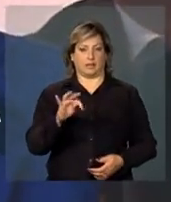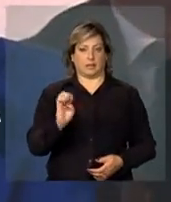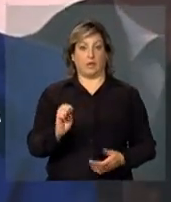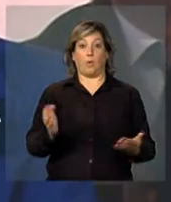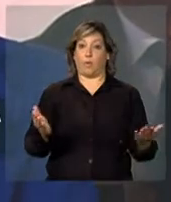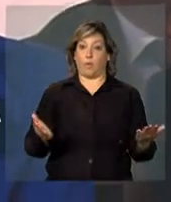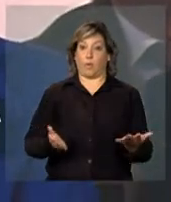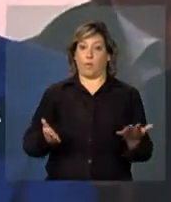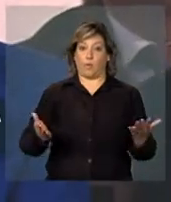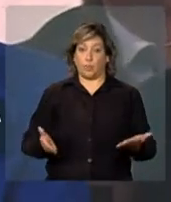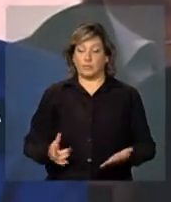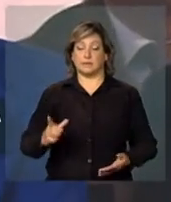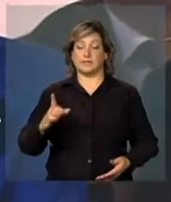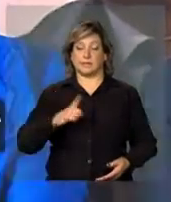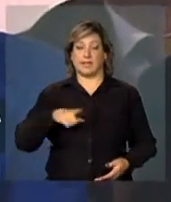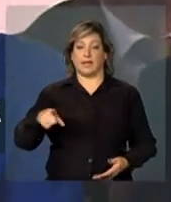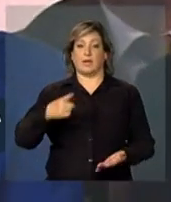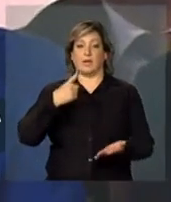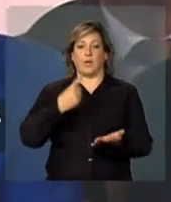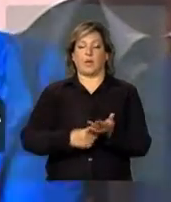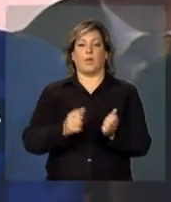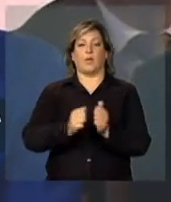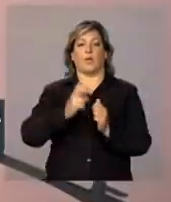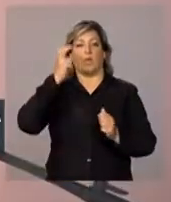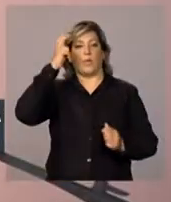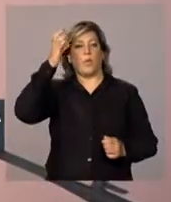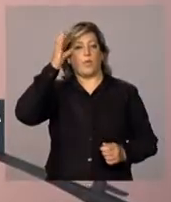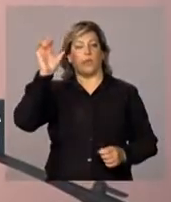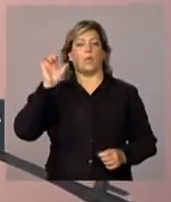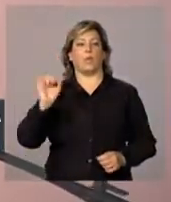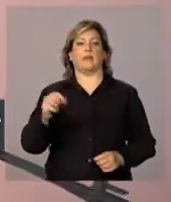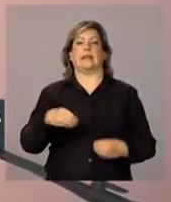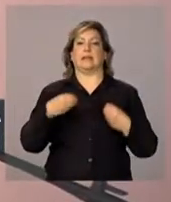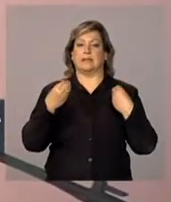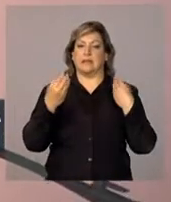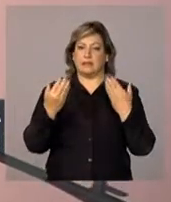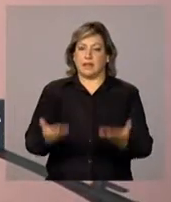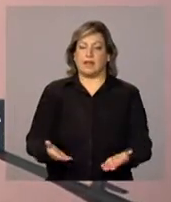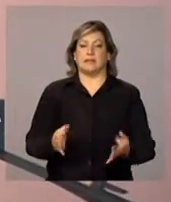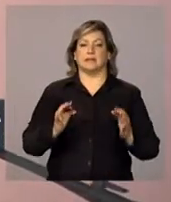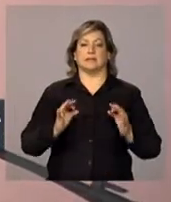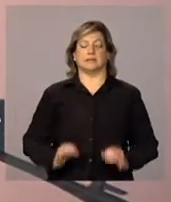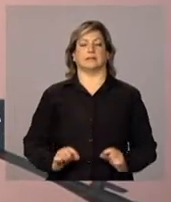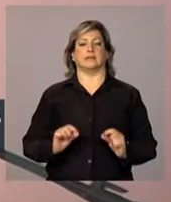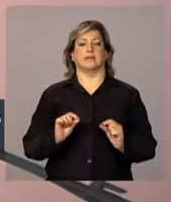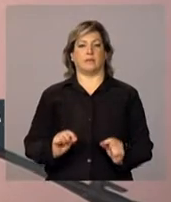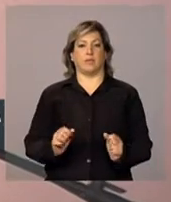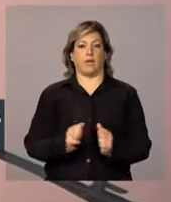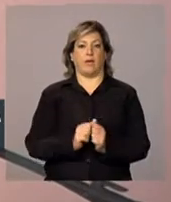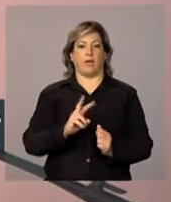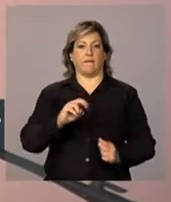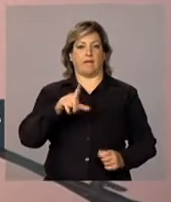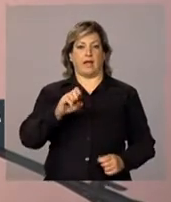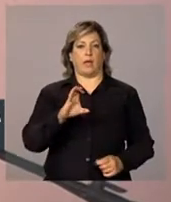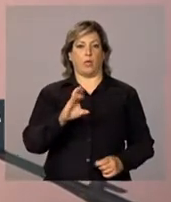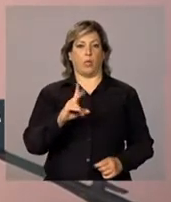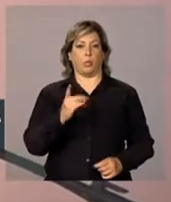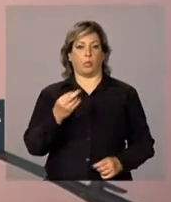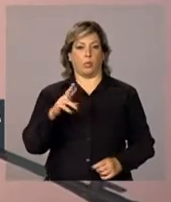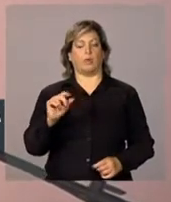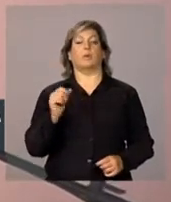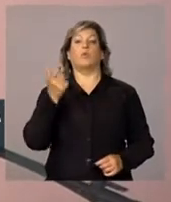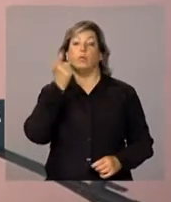tem o compromisso com a cultura de assegurar, através do Vale Cultura, o